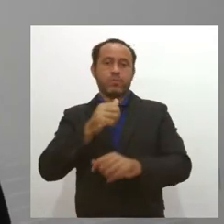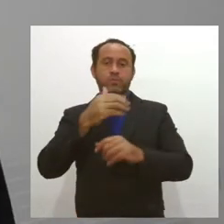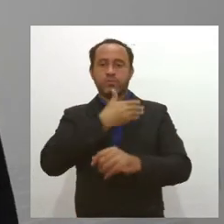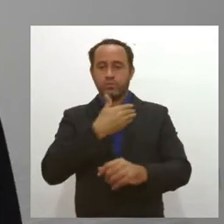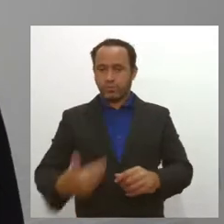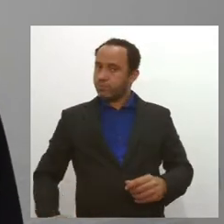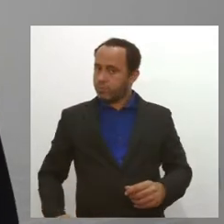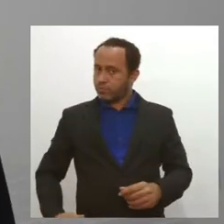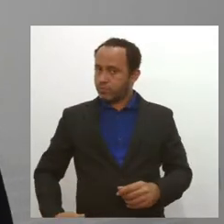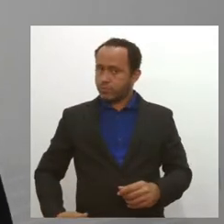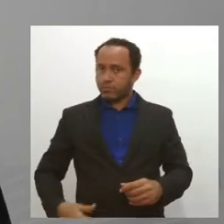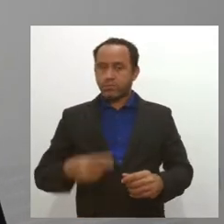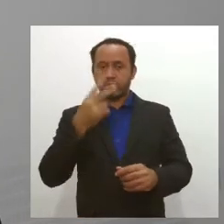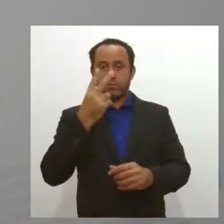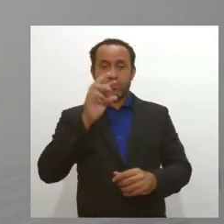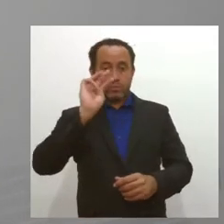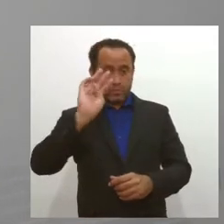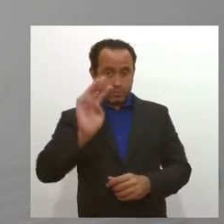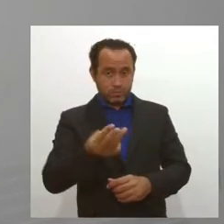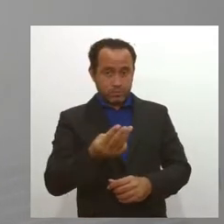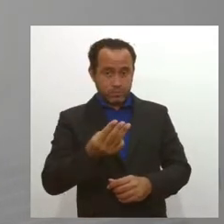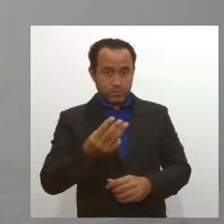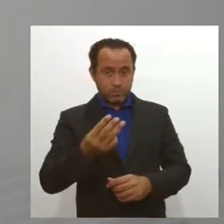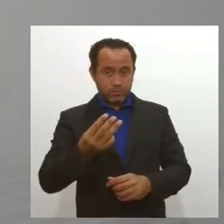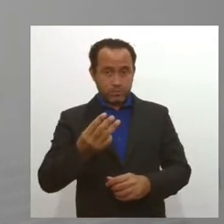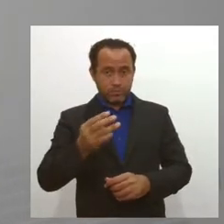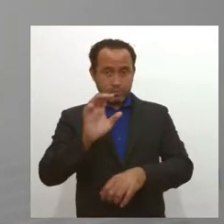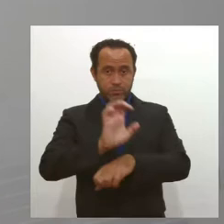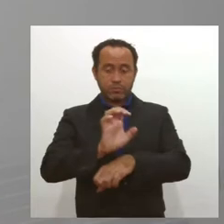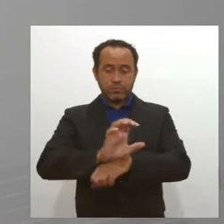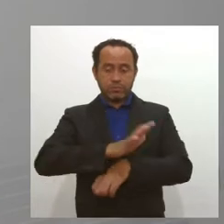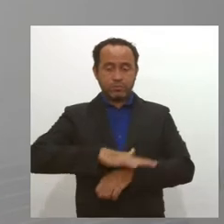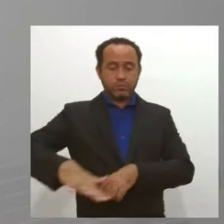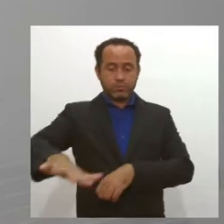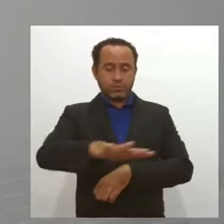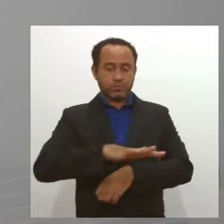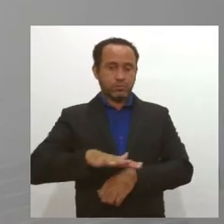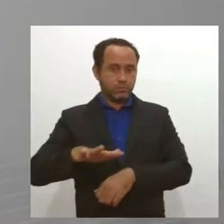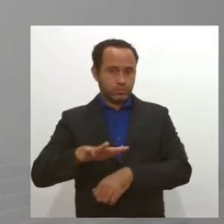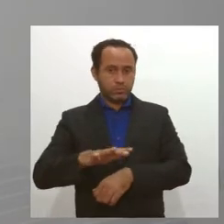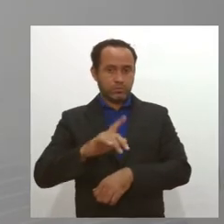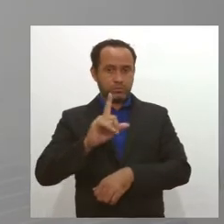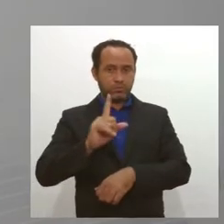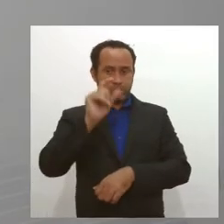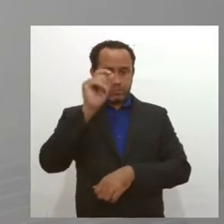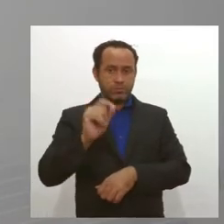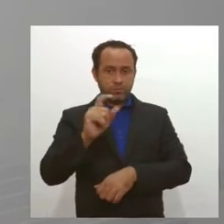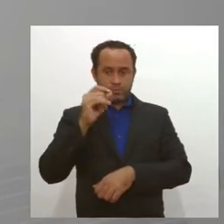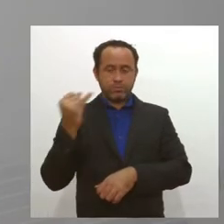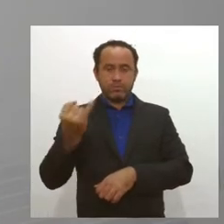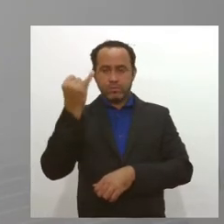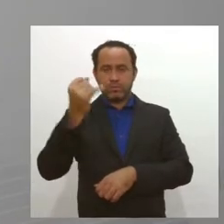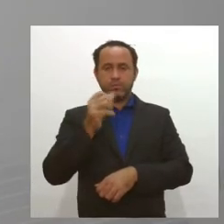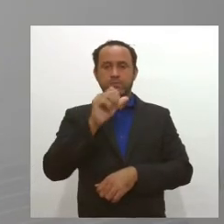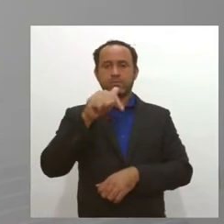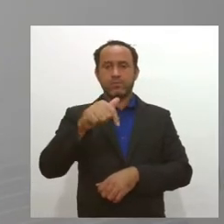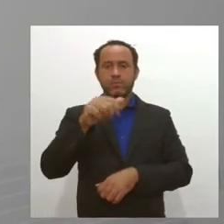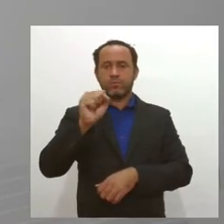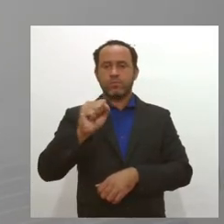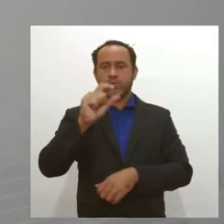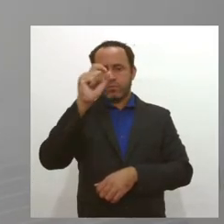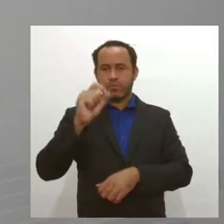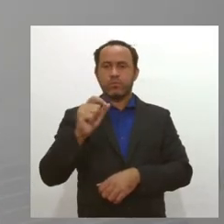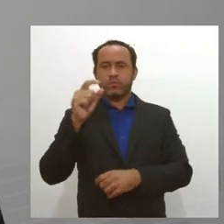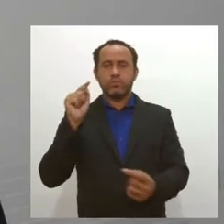estadual, no universo de 2 milhões de habitantes. Nós temos aí um percentual significativo, 7, 8% da população sendo